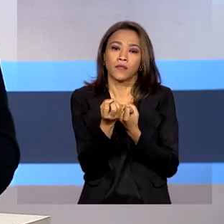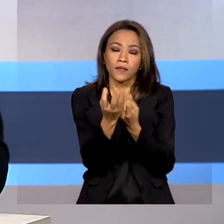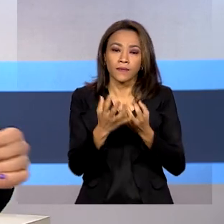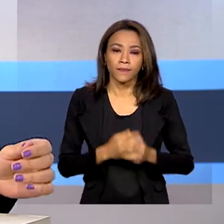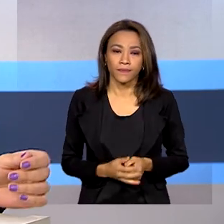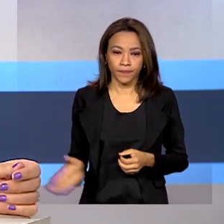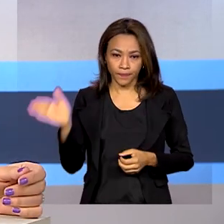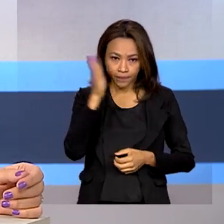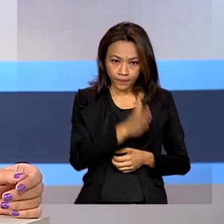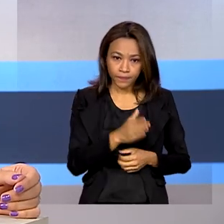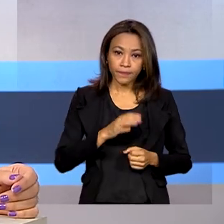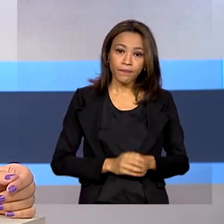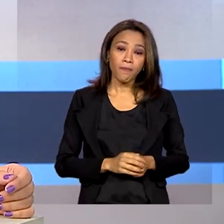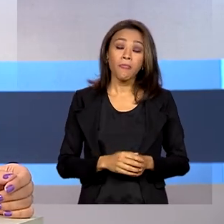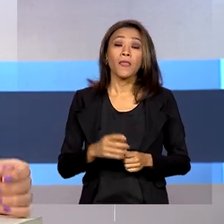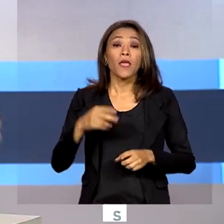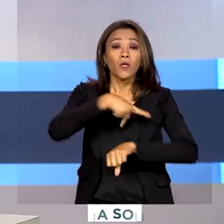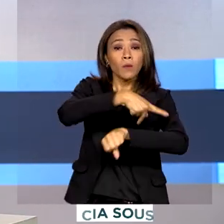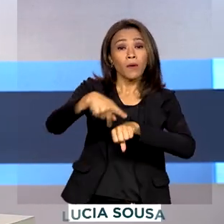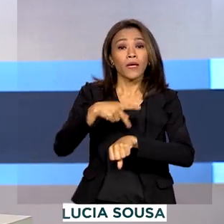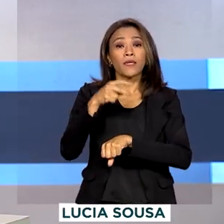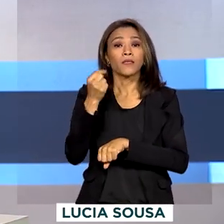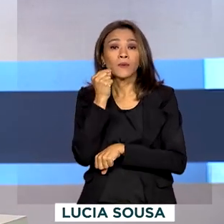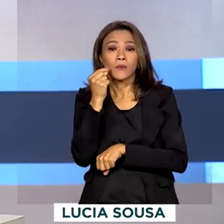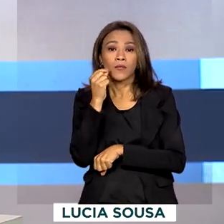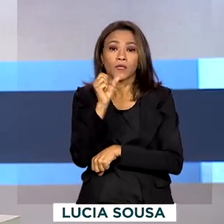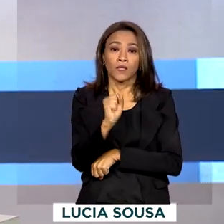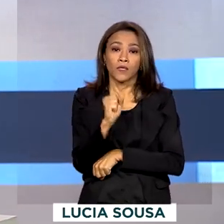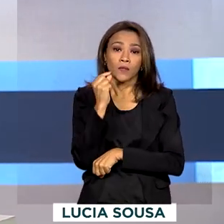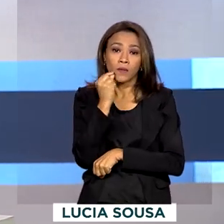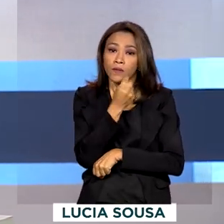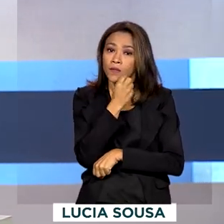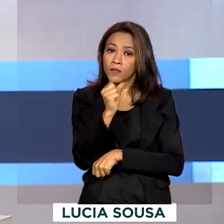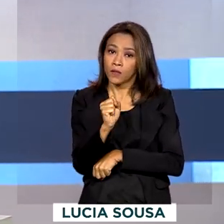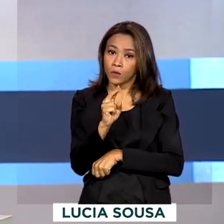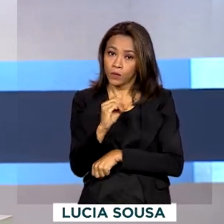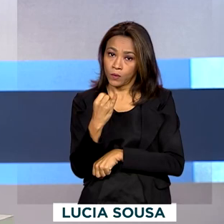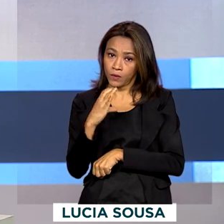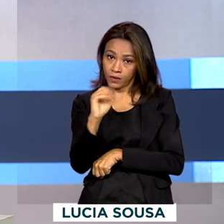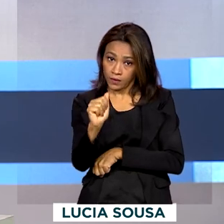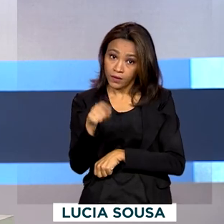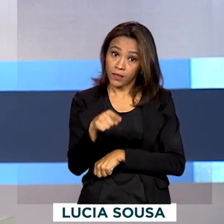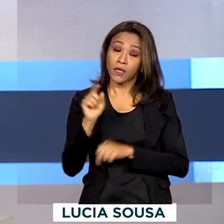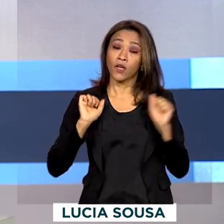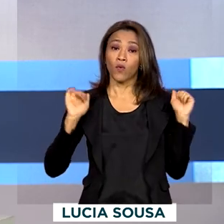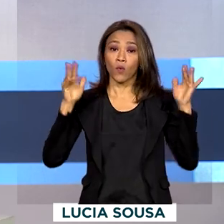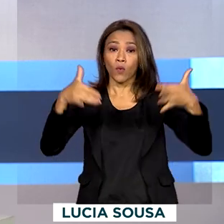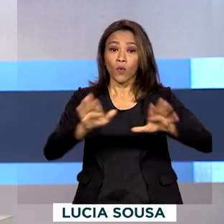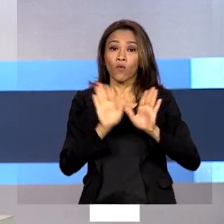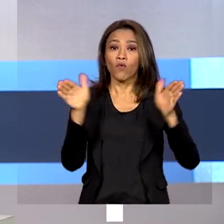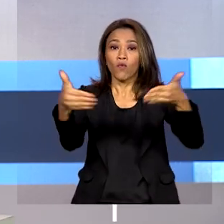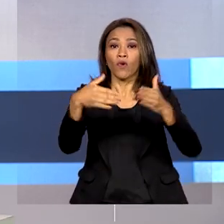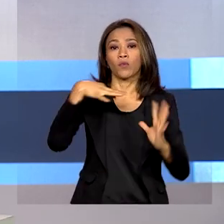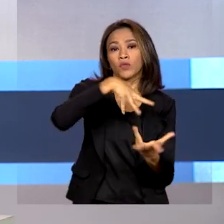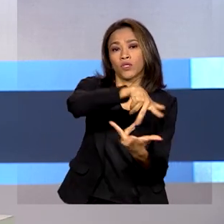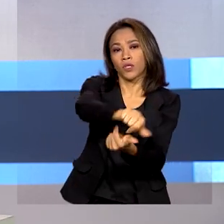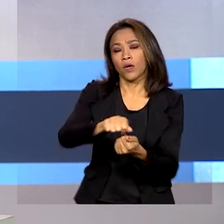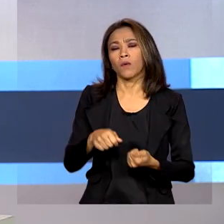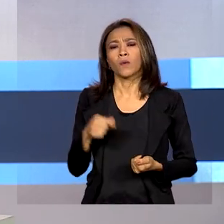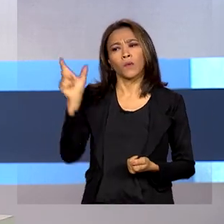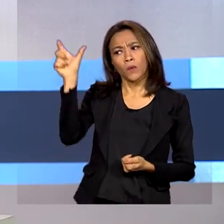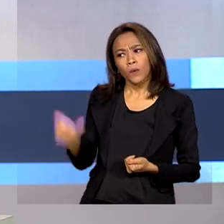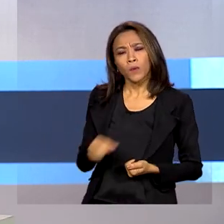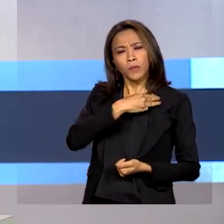Em Davos, na Suíça, onde participa do Fórum Econômico Mundial, o ministro da Fazenda, Fernando Haddad, destacou a